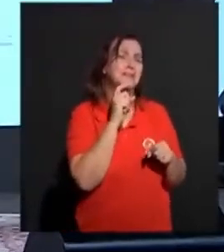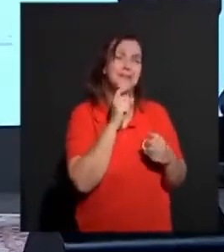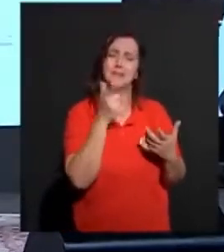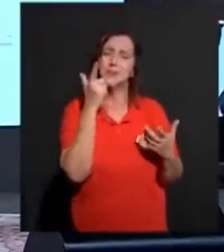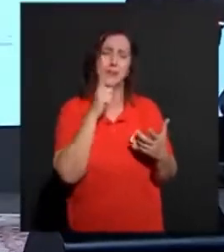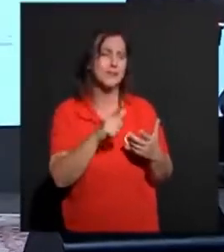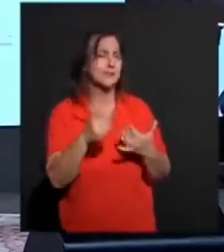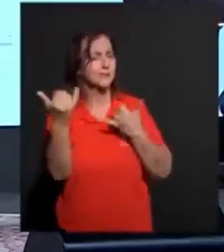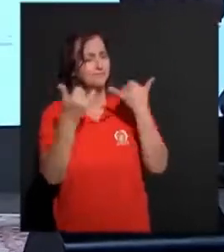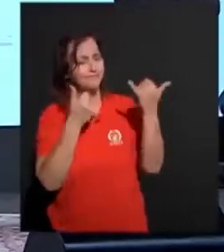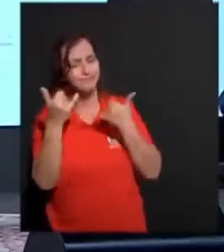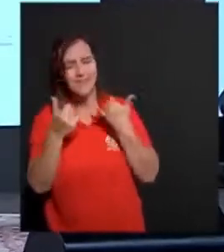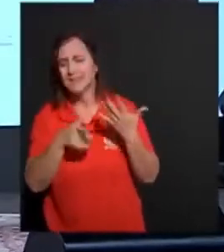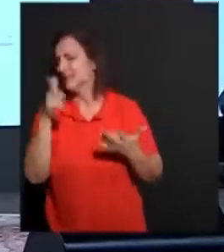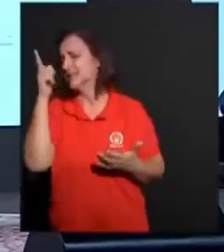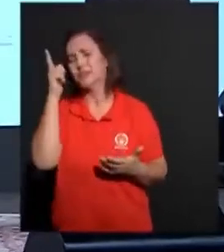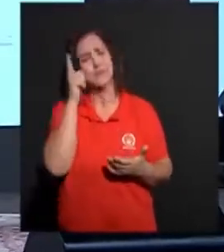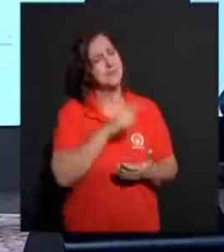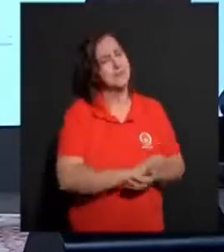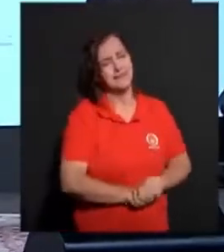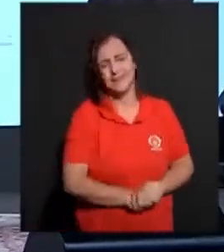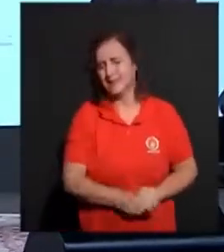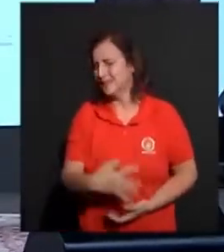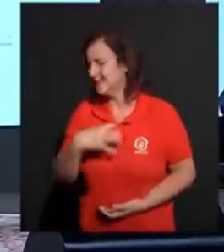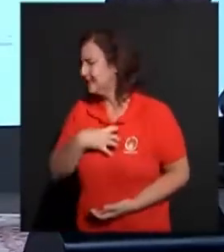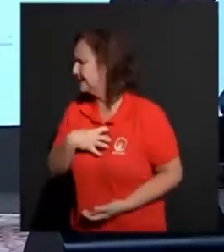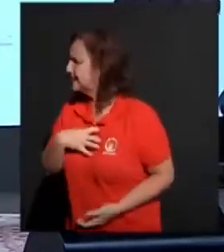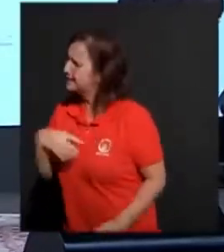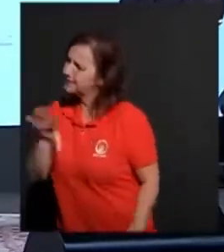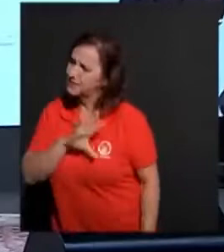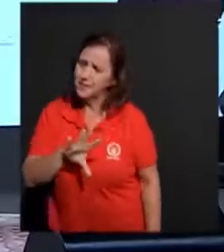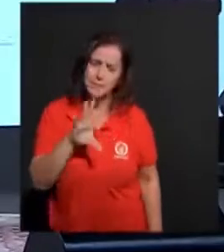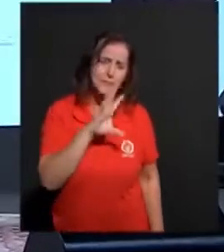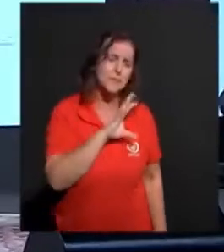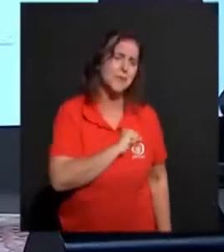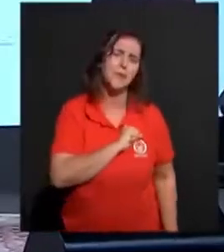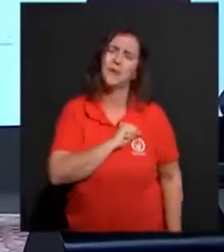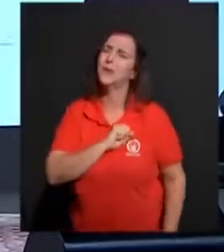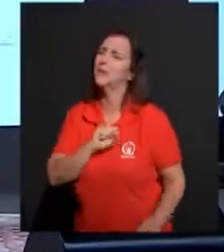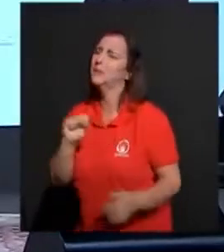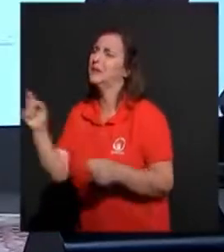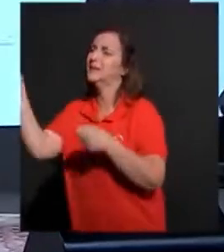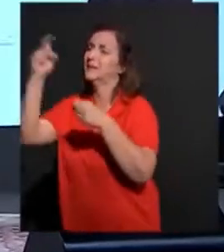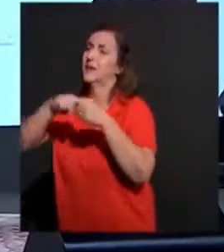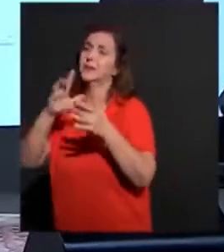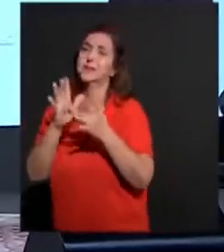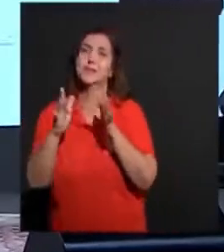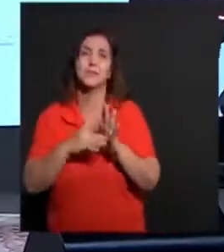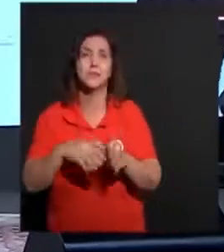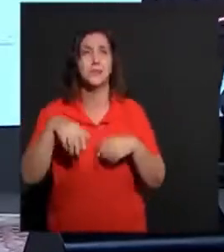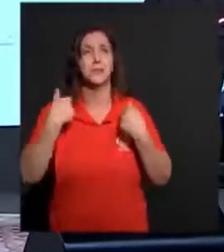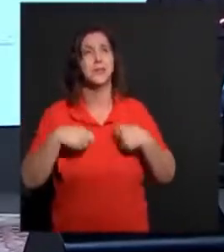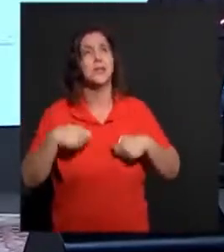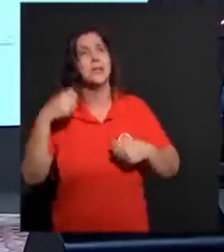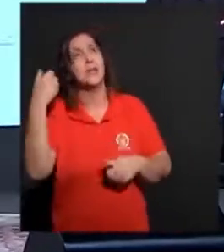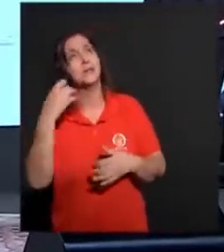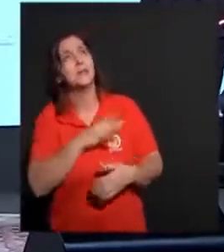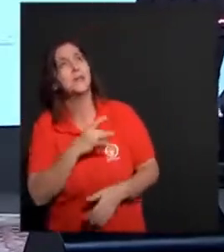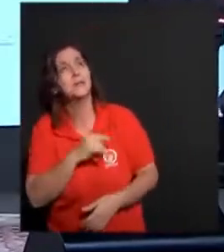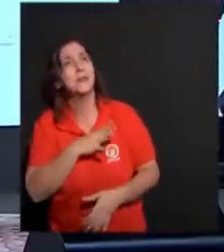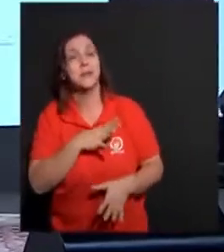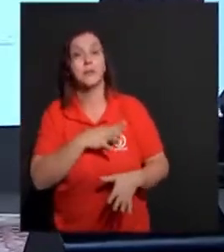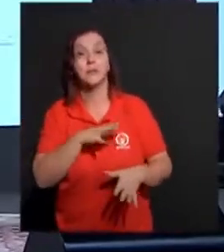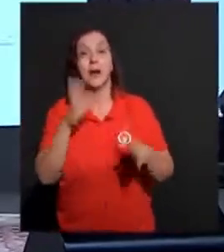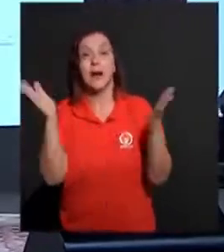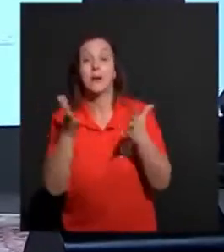Você está falando aí. Mas eu não consigo sentir essa paixão pela vida de Cristo. Eu sinto medo. Se arrependa. Confesse. E